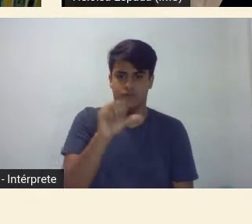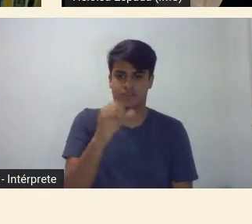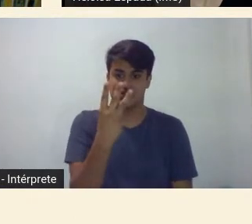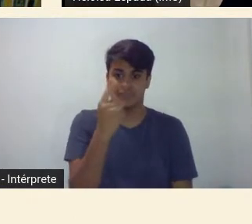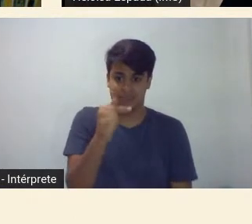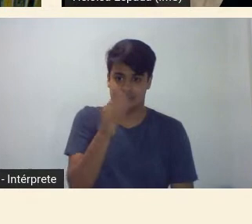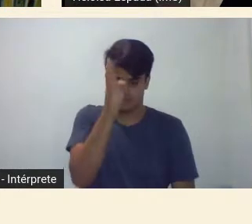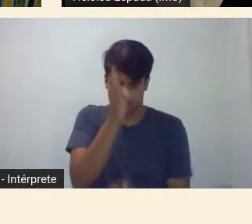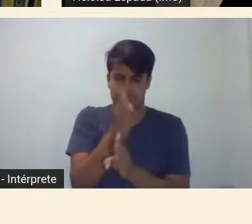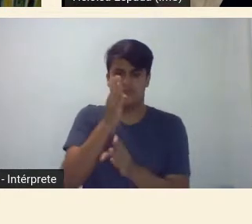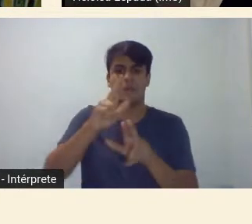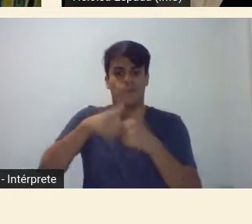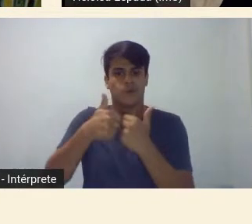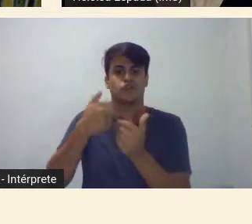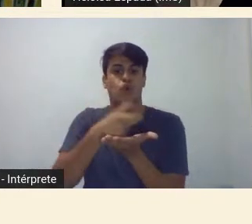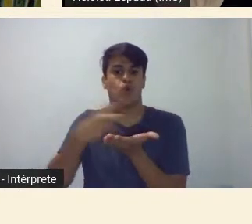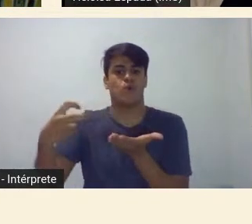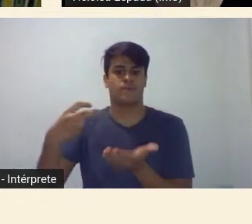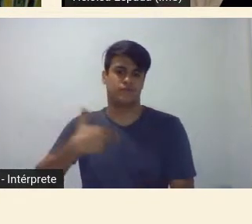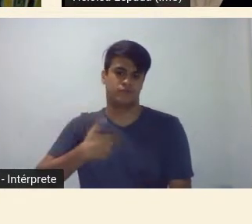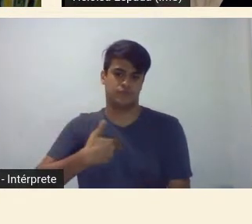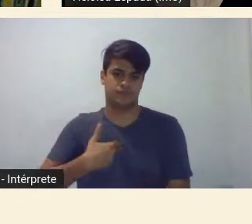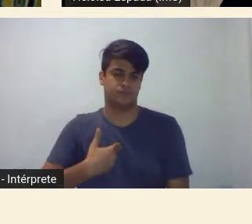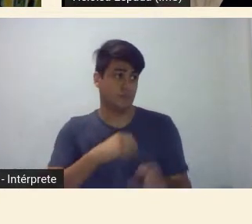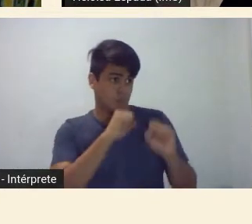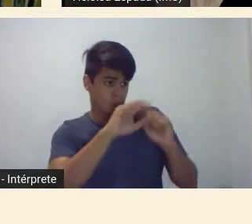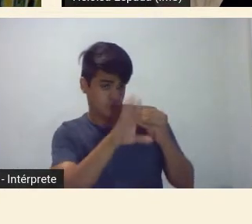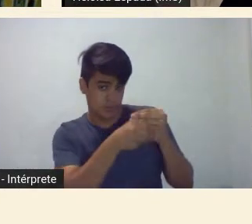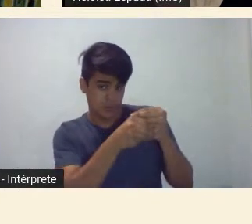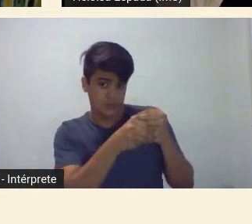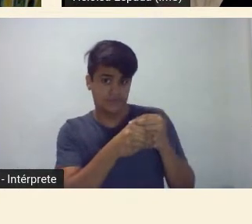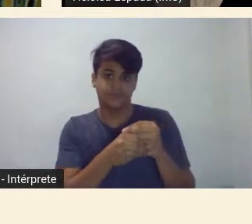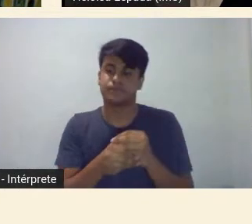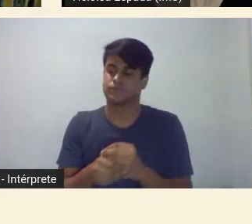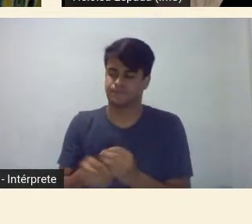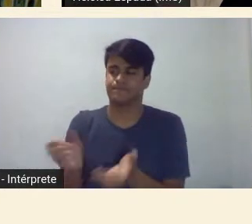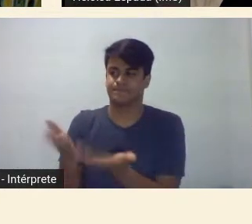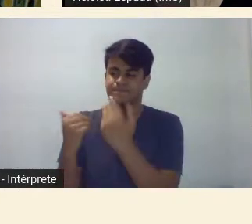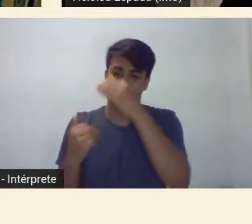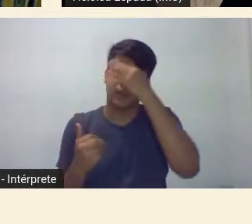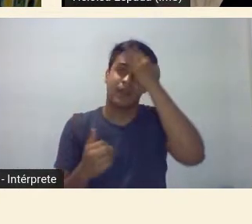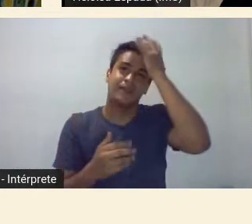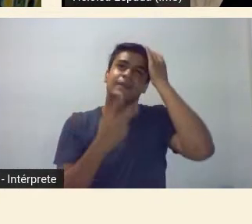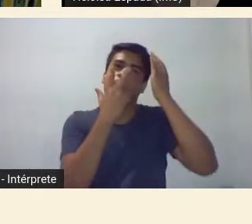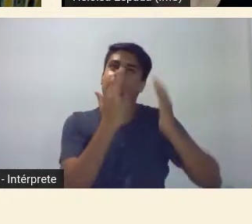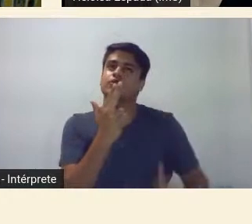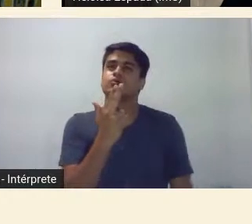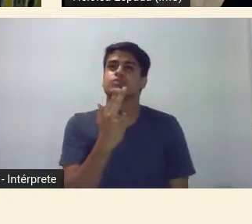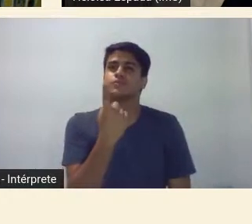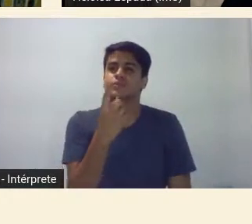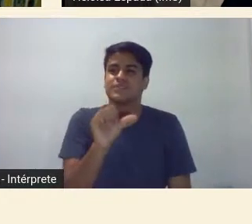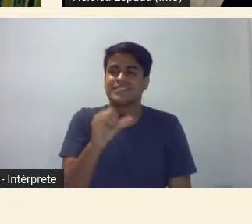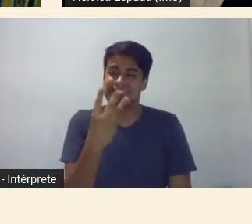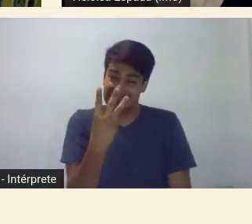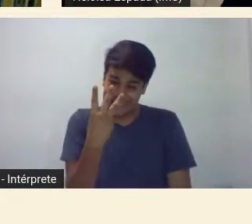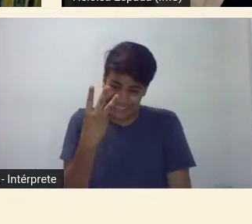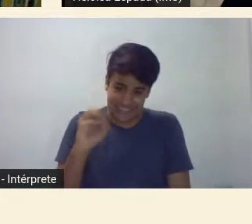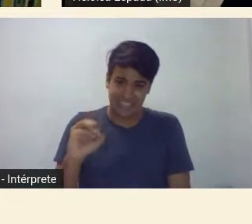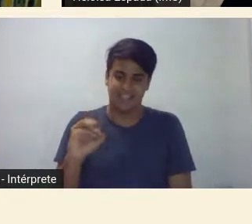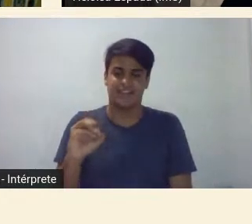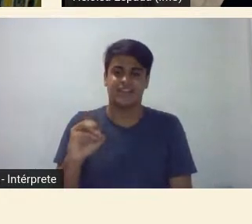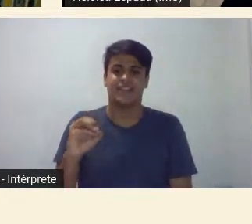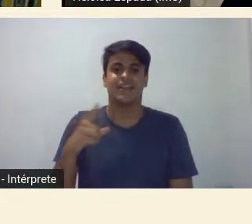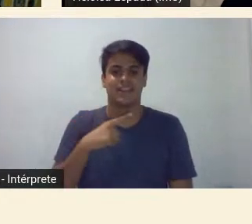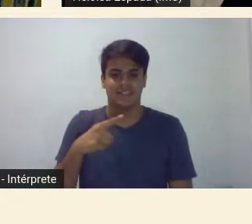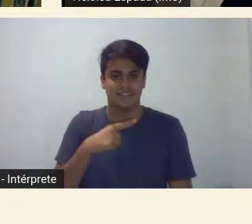do Getúlio posso falar uma coisa? Claro não é que eu acho que 30 a virada do governo de